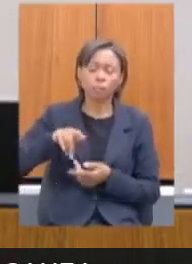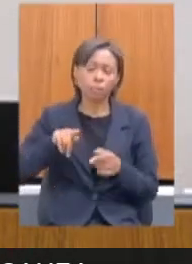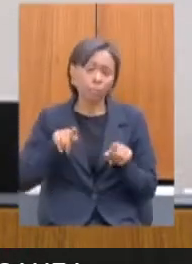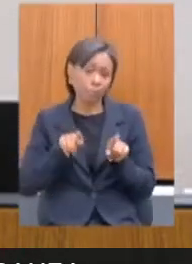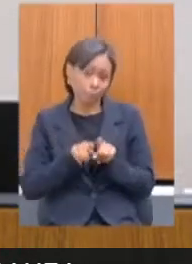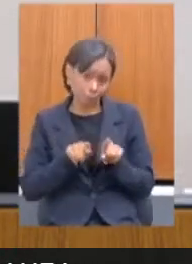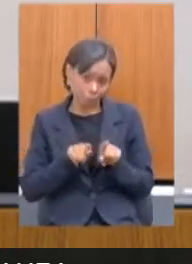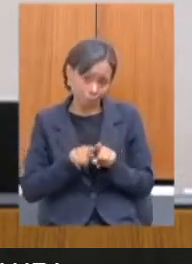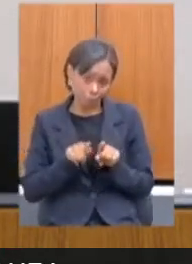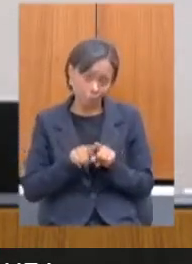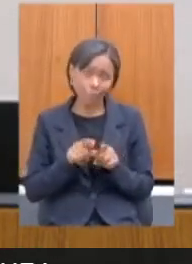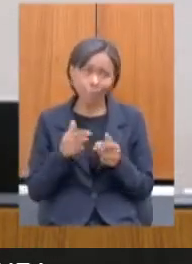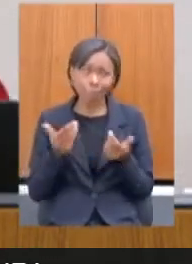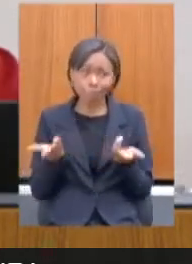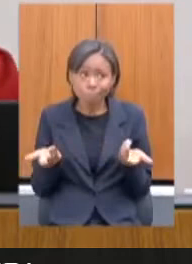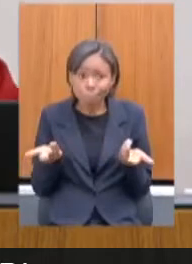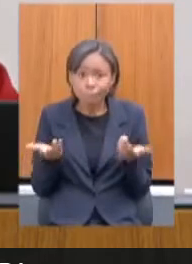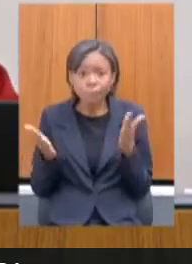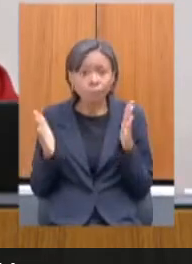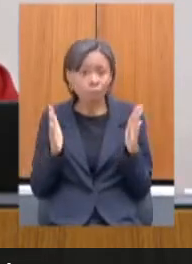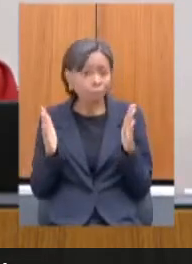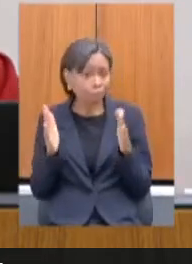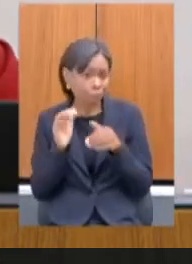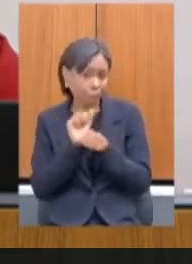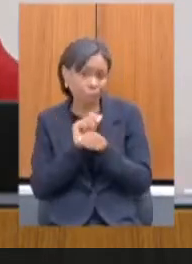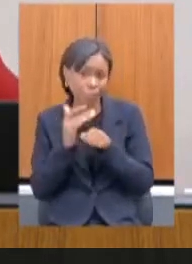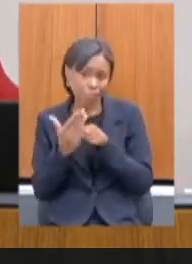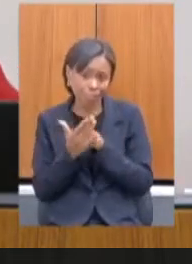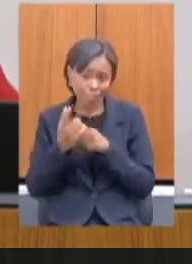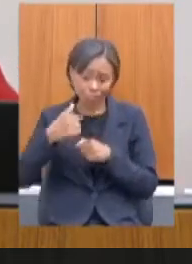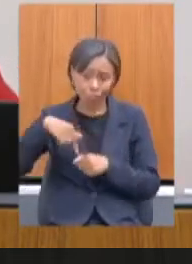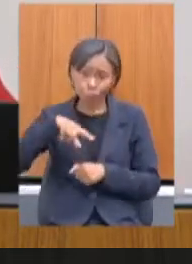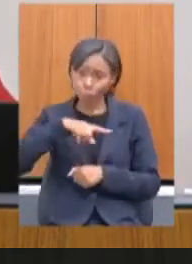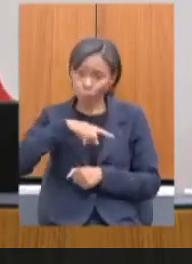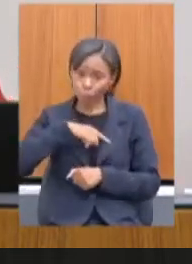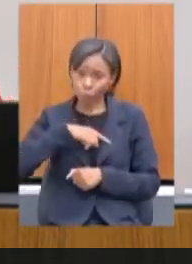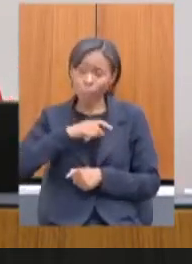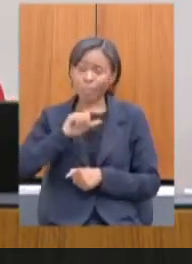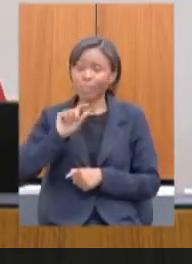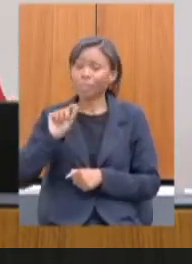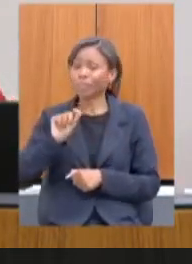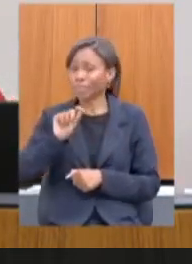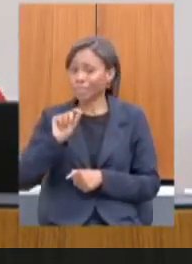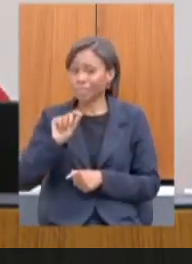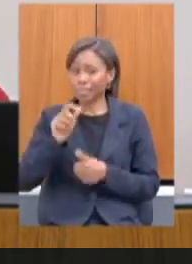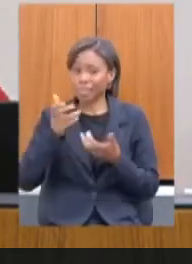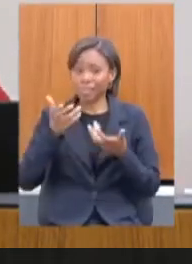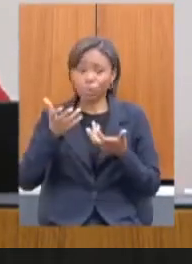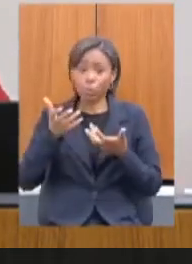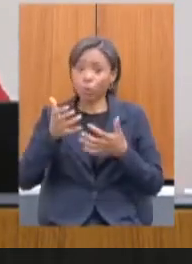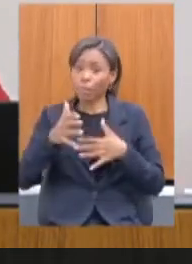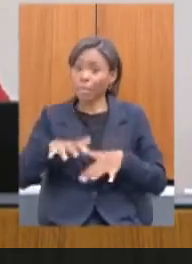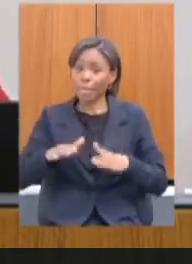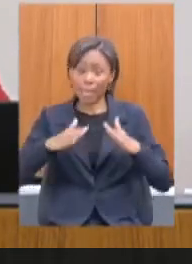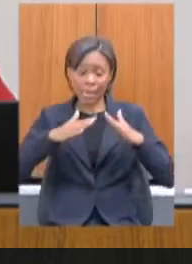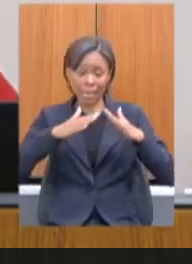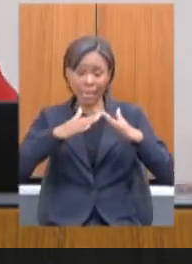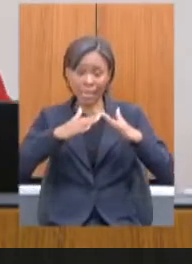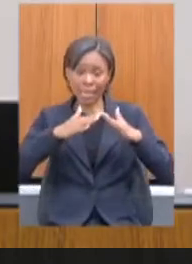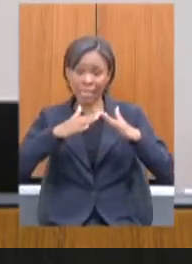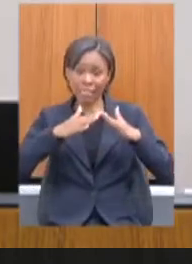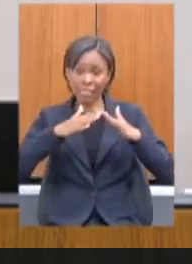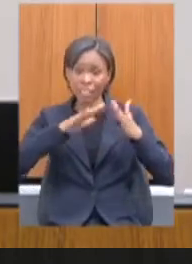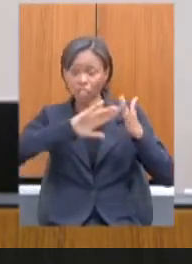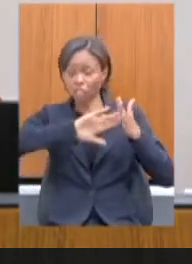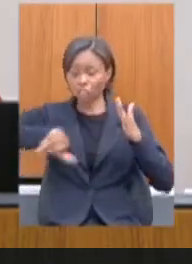história de que, no tempo de pandemia, a gente queria despejo zero nesse Estado. E a gente teve alguns problemas de ameaça de despejo, de